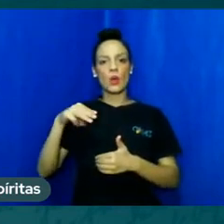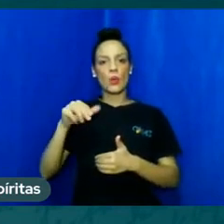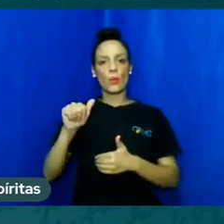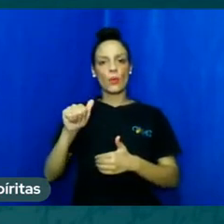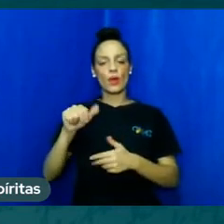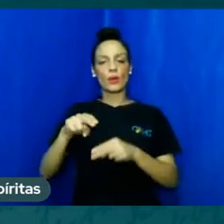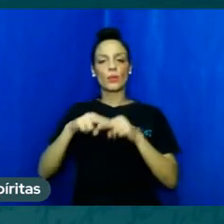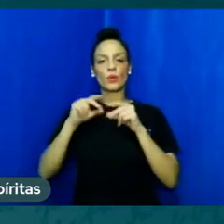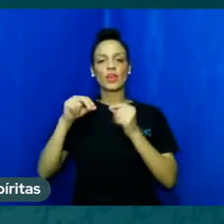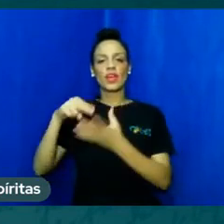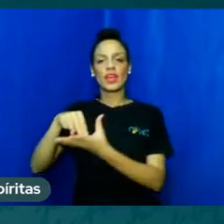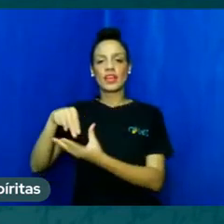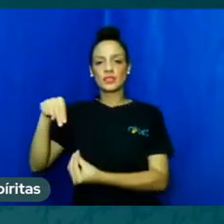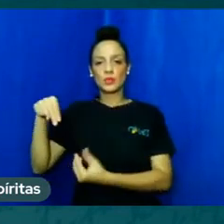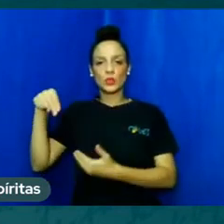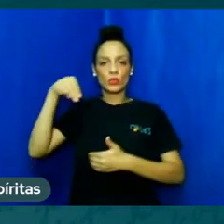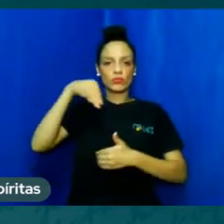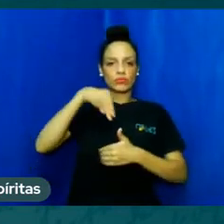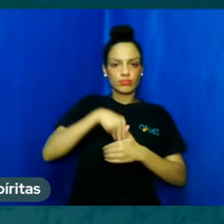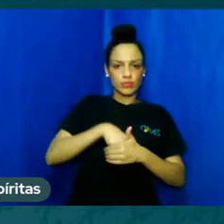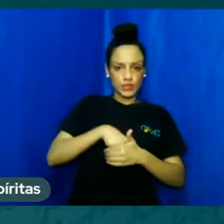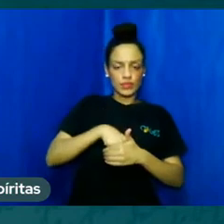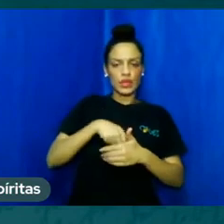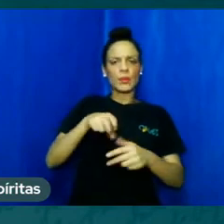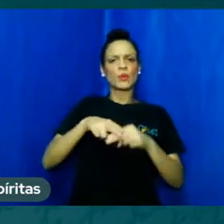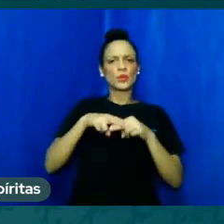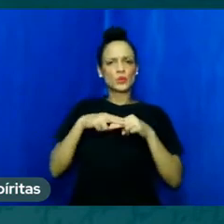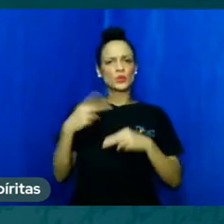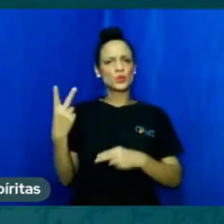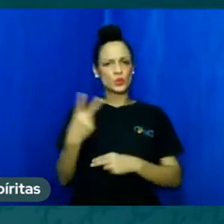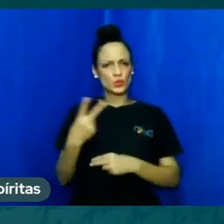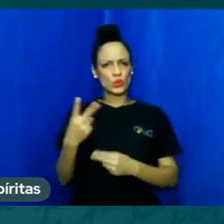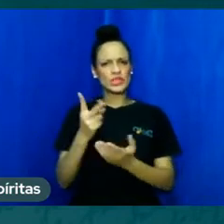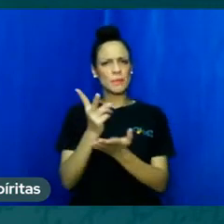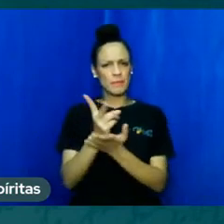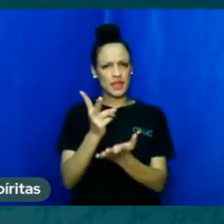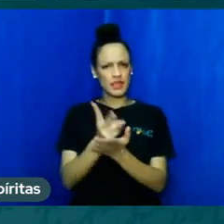Então, espírito e alma são as mesmas coisas? Em essência, sim.